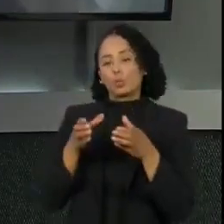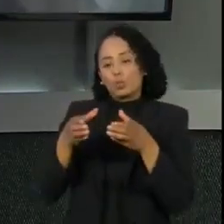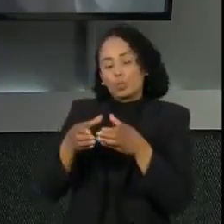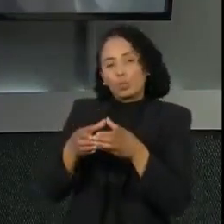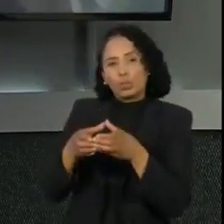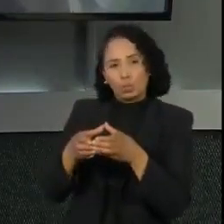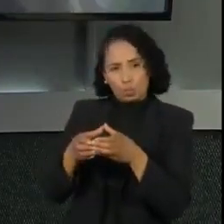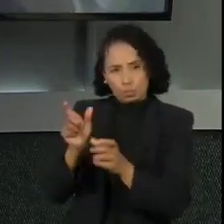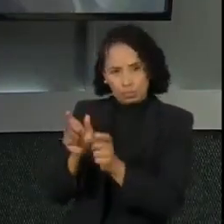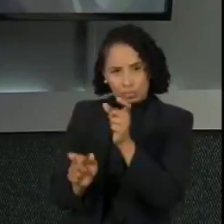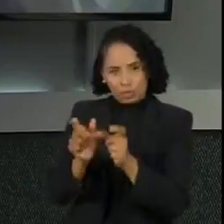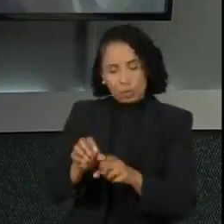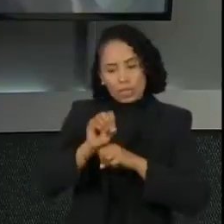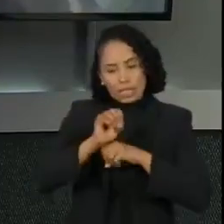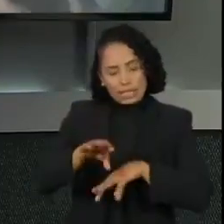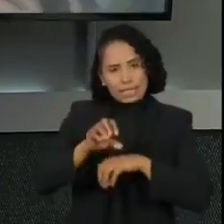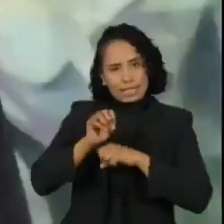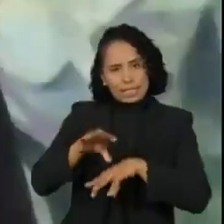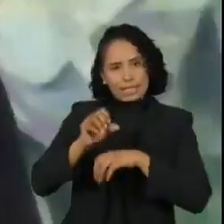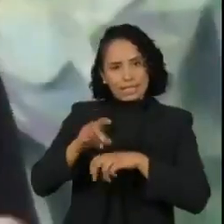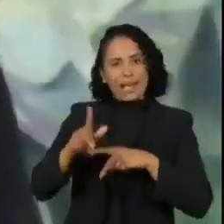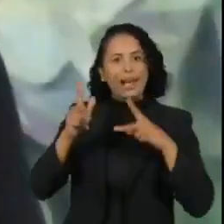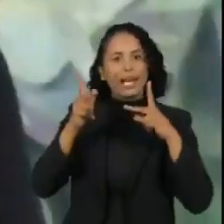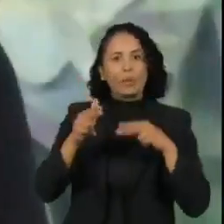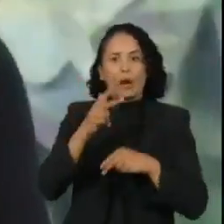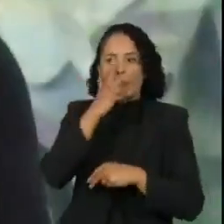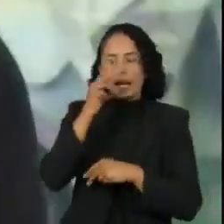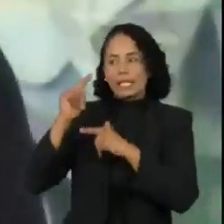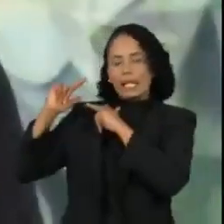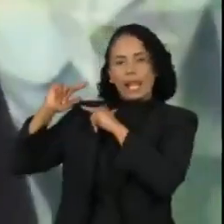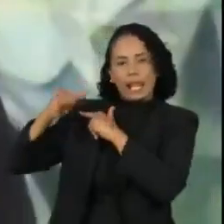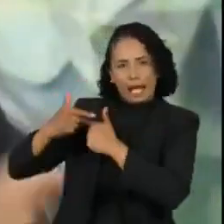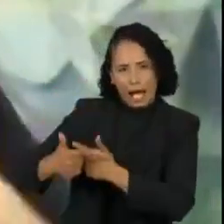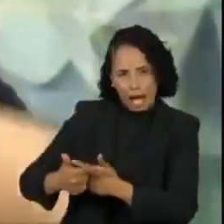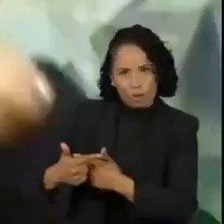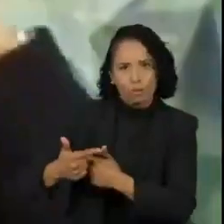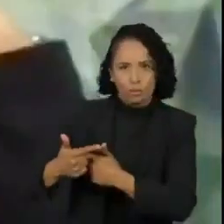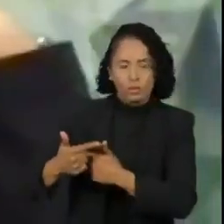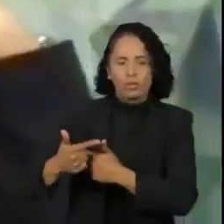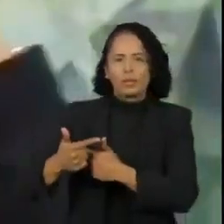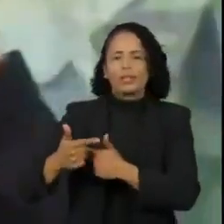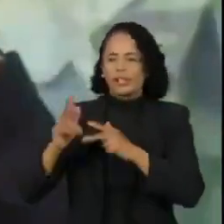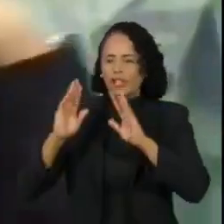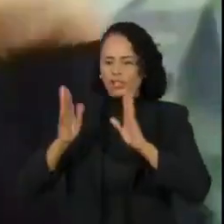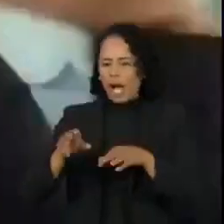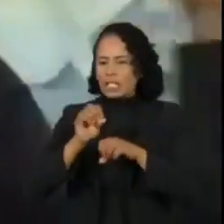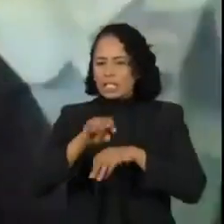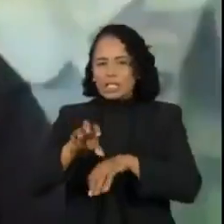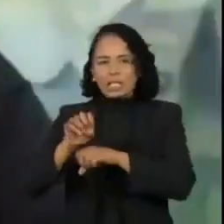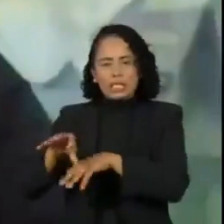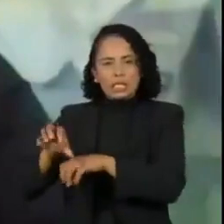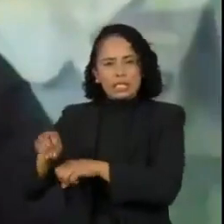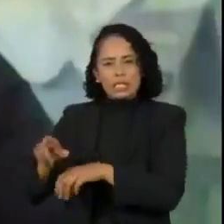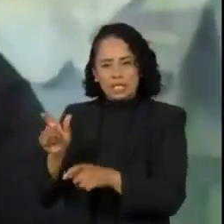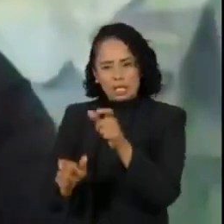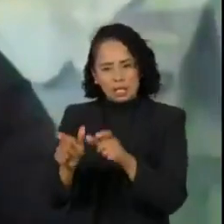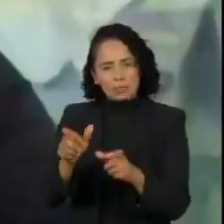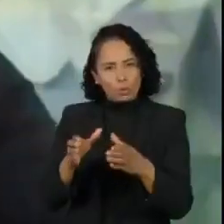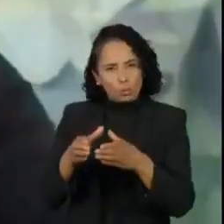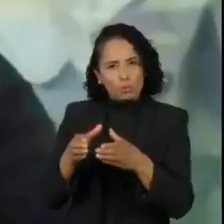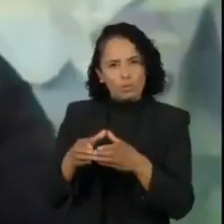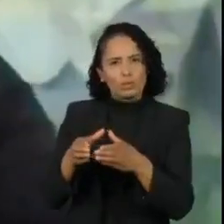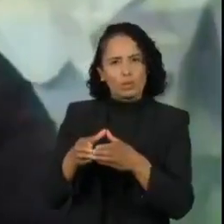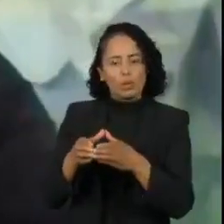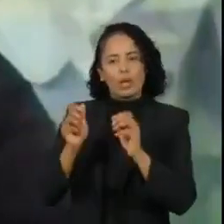pessoas a fazerem o que a gente faz. Passar o nosso know-how para que a gente possa capilarizar essa